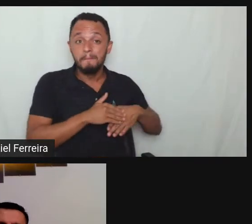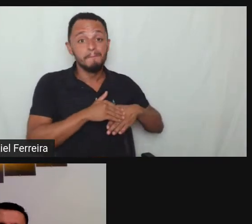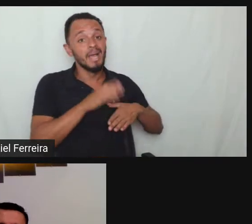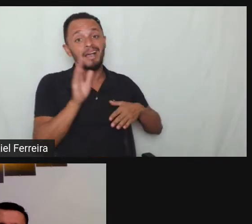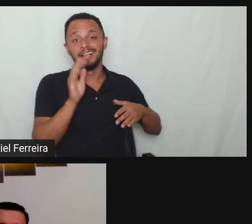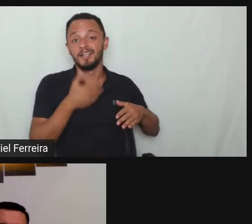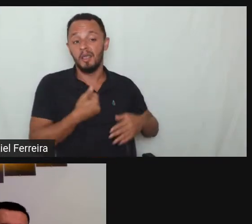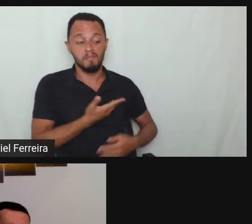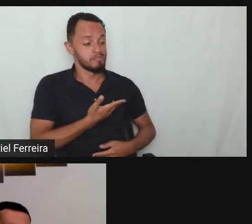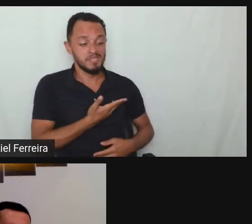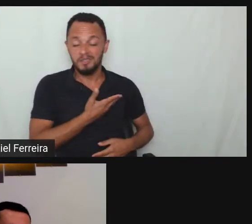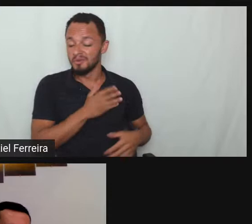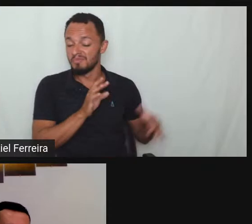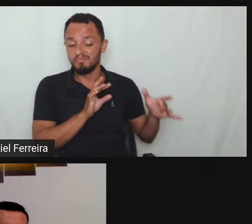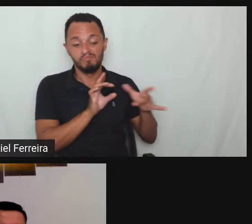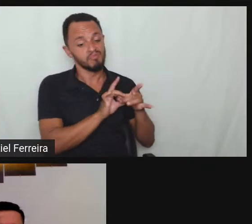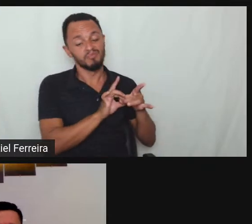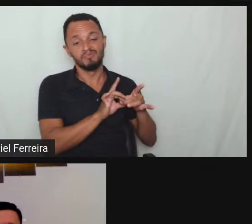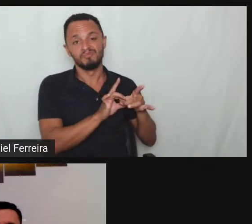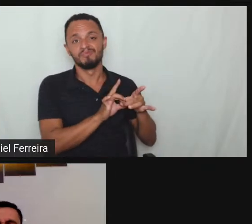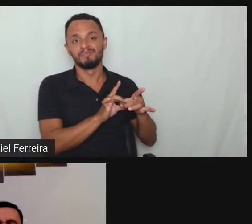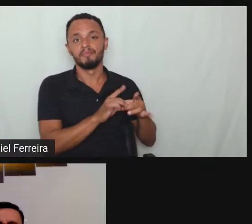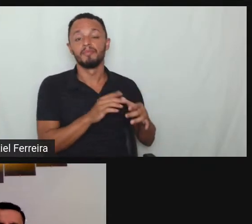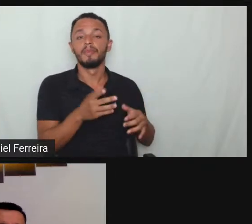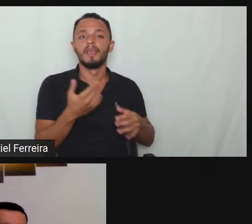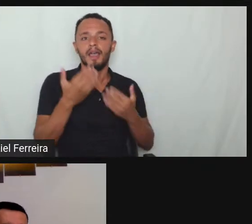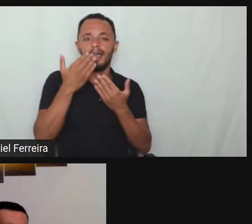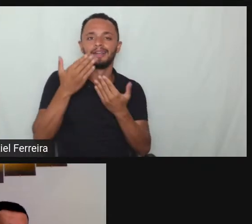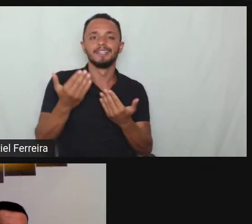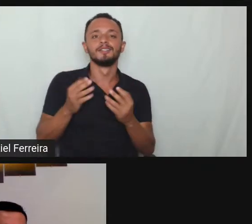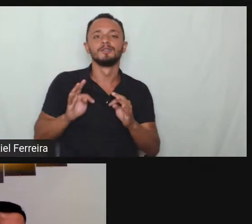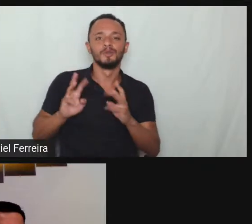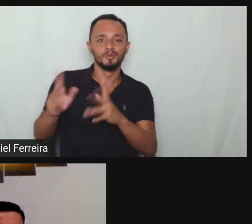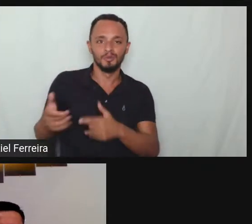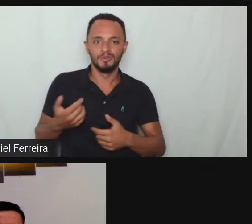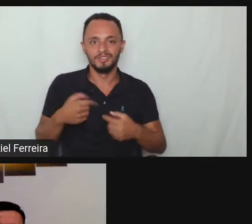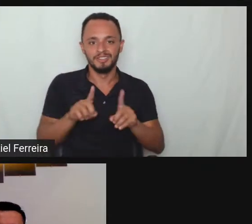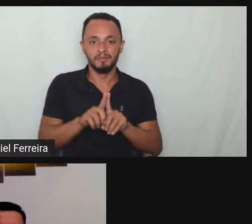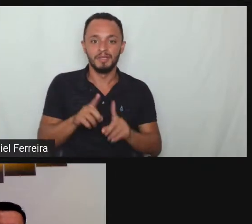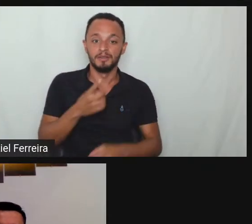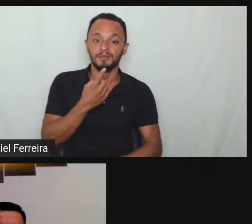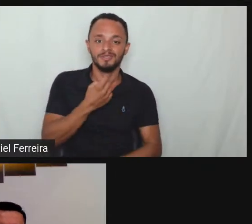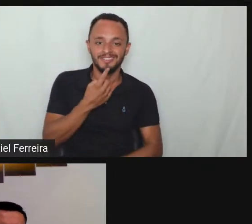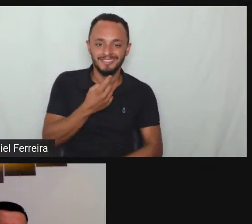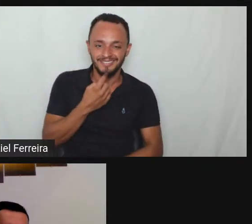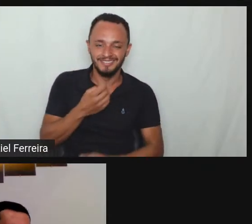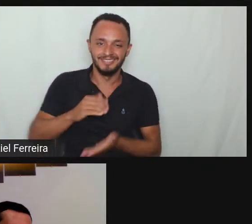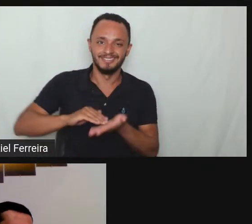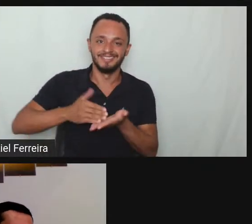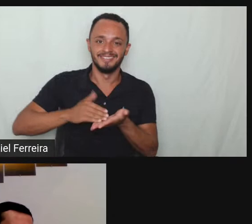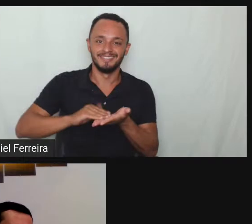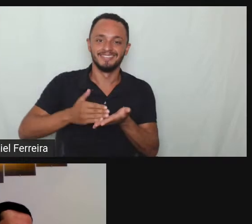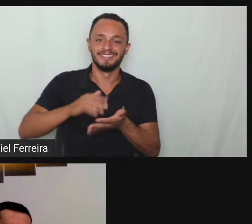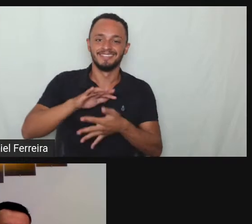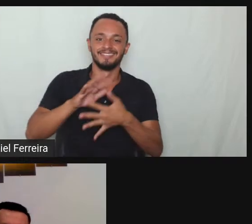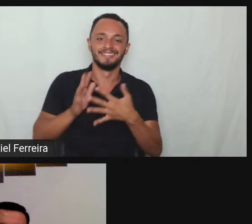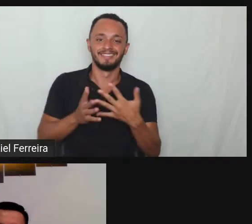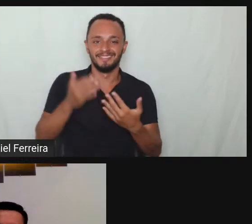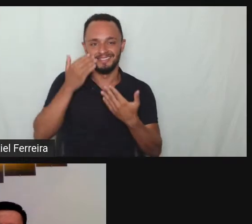a todo mundo que participou com a gente ao doutor Ziel que aí prestando auxílio para nós